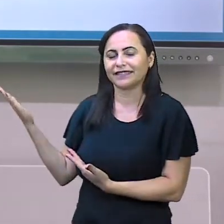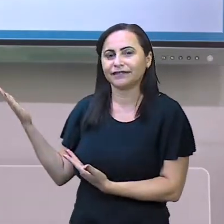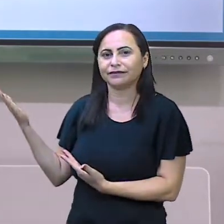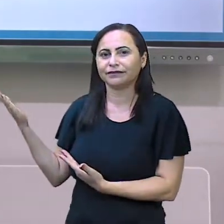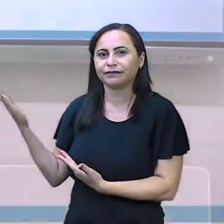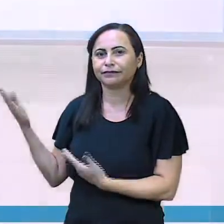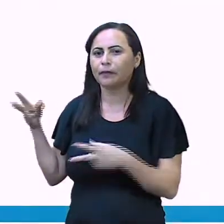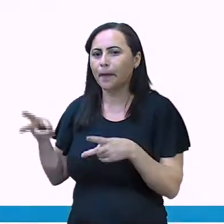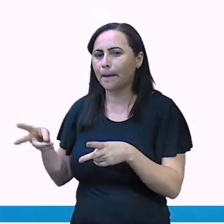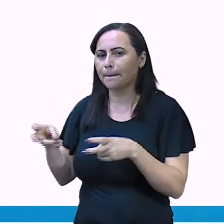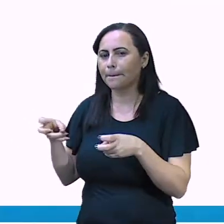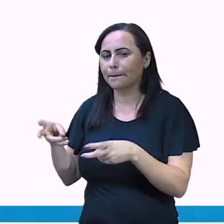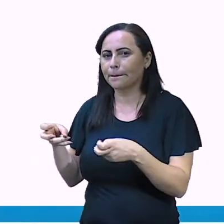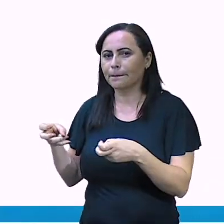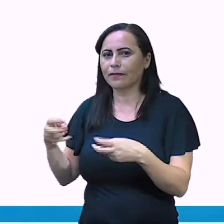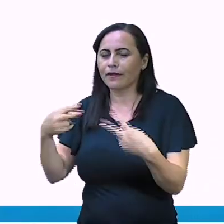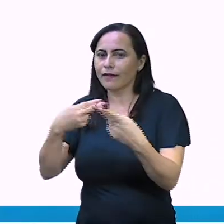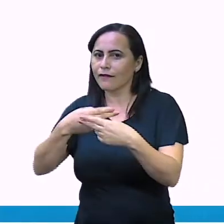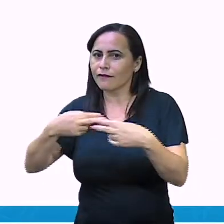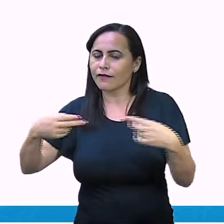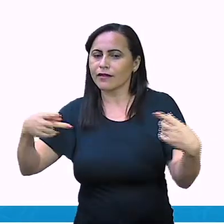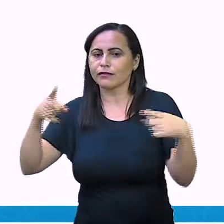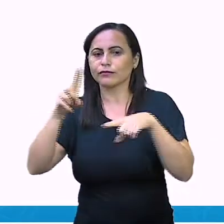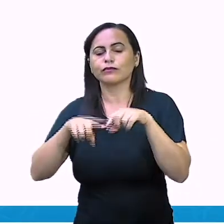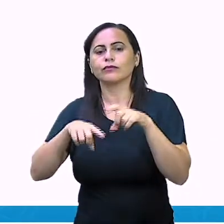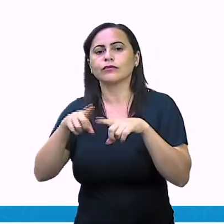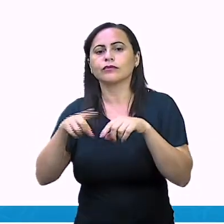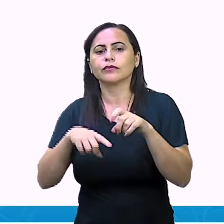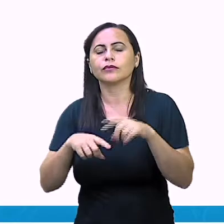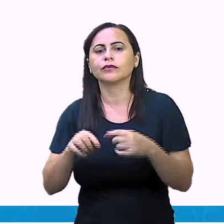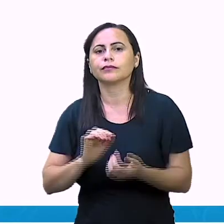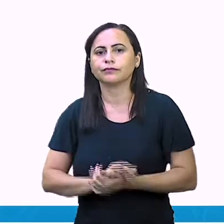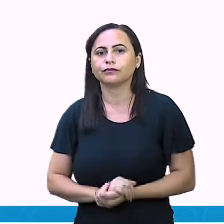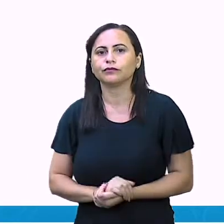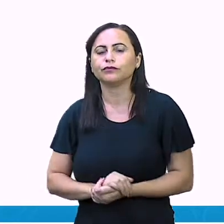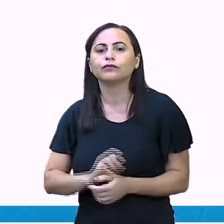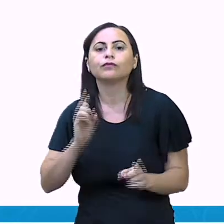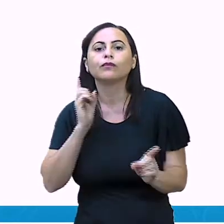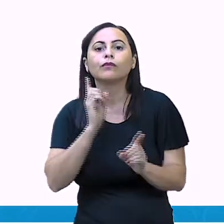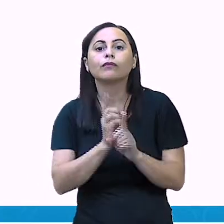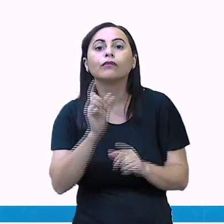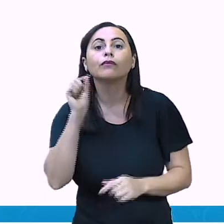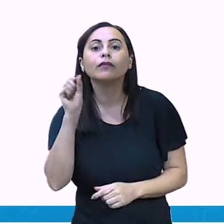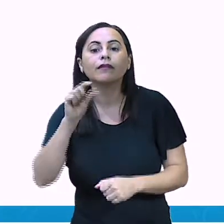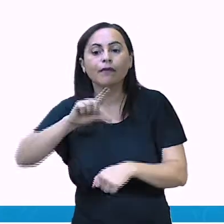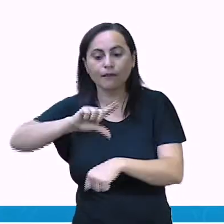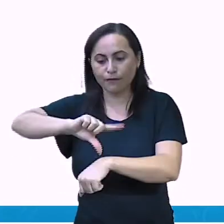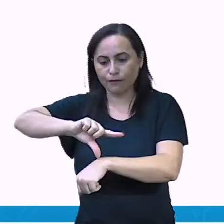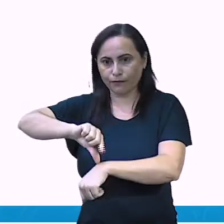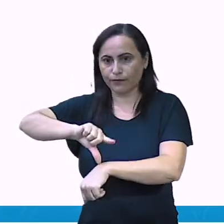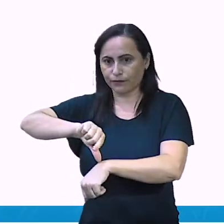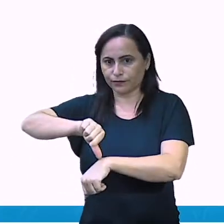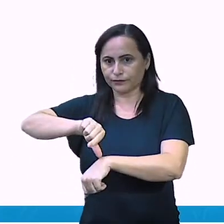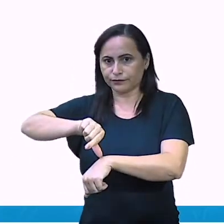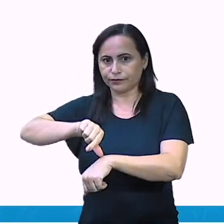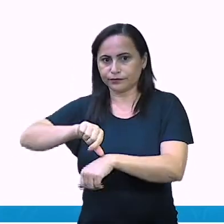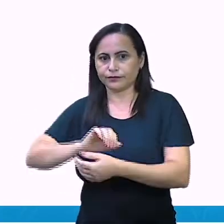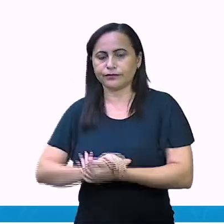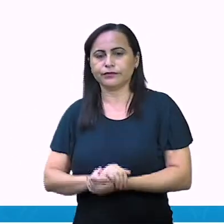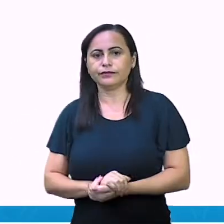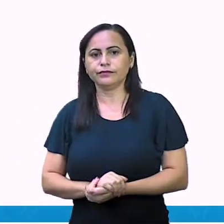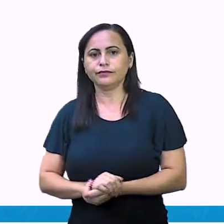Vamos observar aqui vários objetos onde nós encontramos as horas. O relógio de